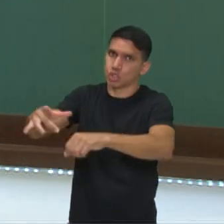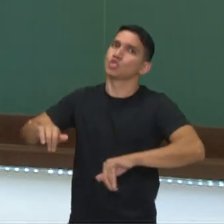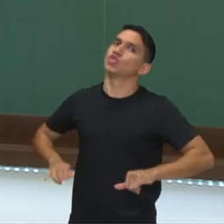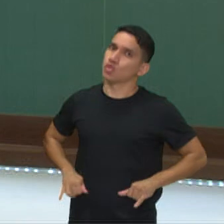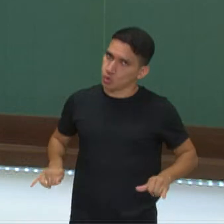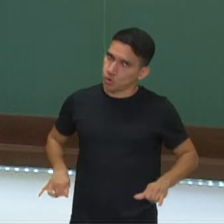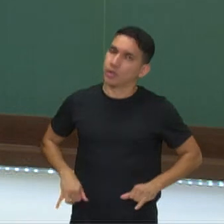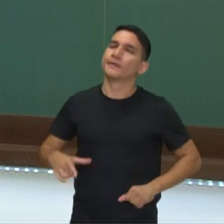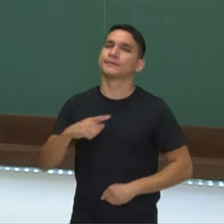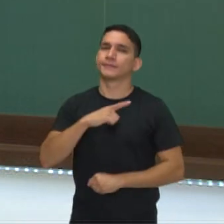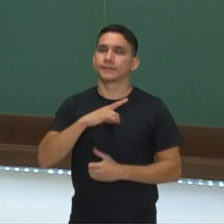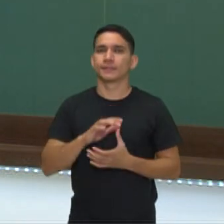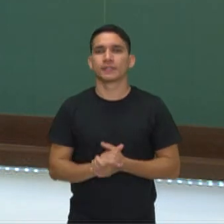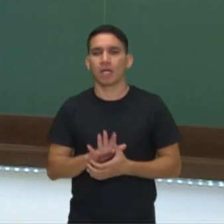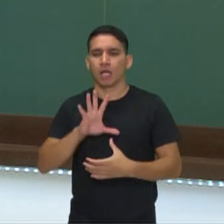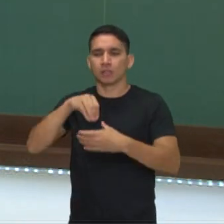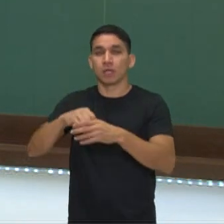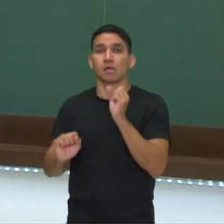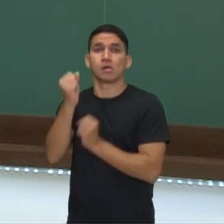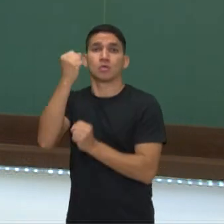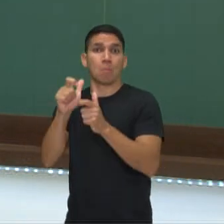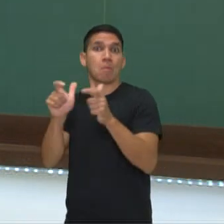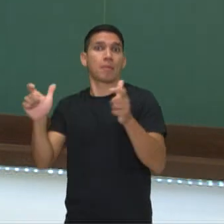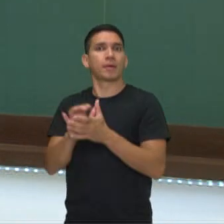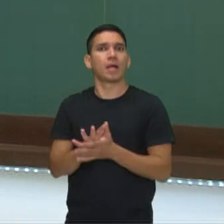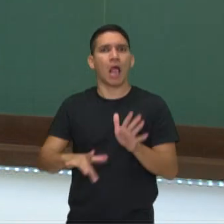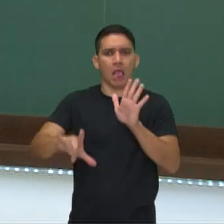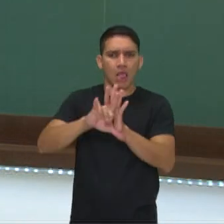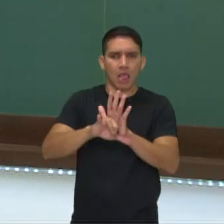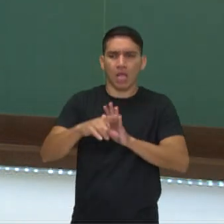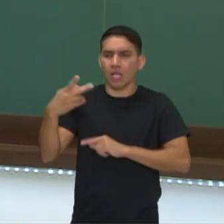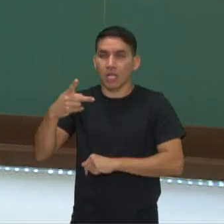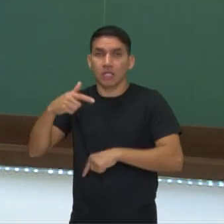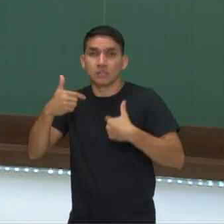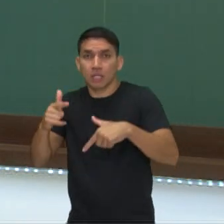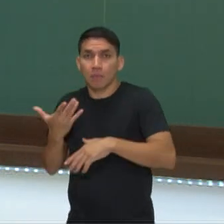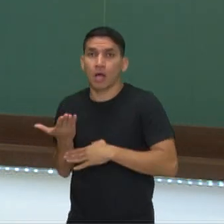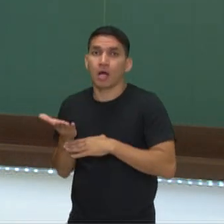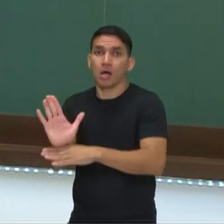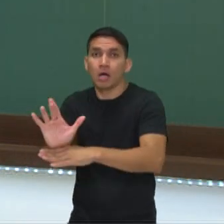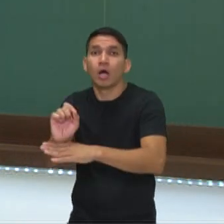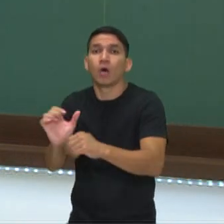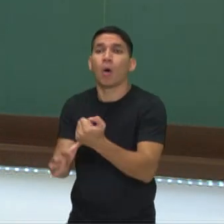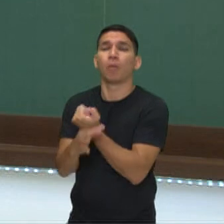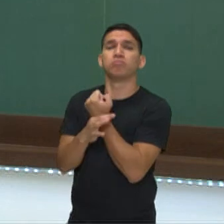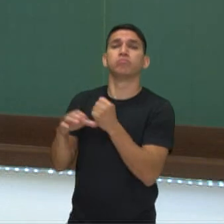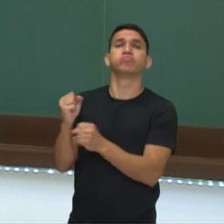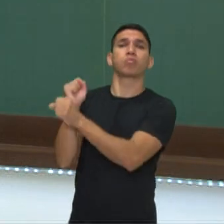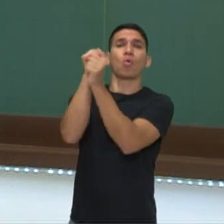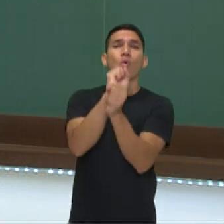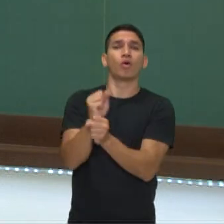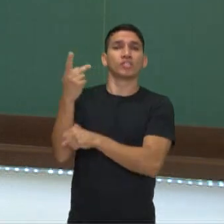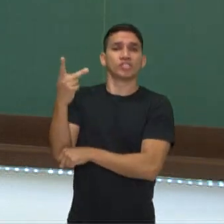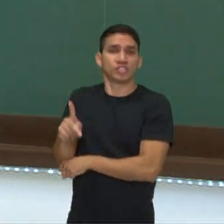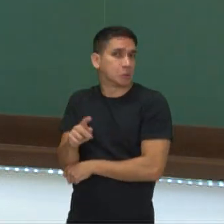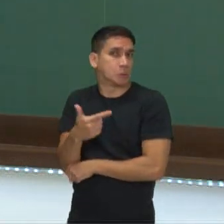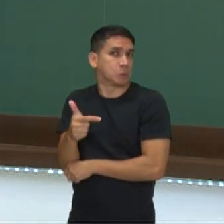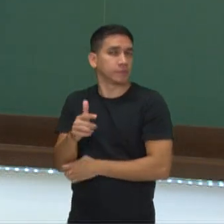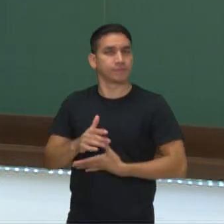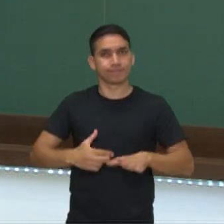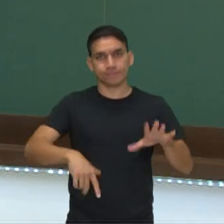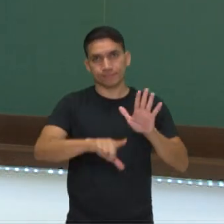esses operários de uma indústria que estava nascendo. Não havia leis trabalhistas, leis sociais que protegessem esses trabalhadores.